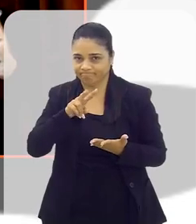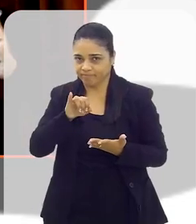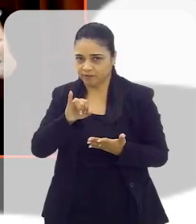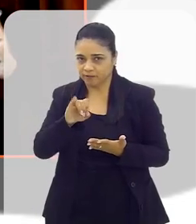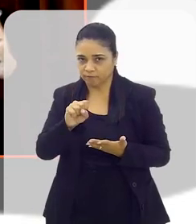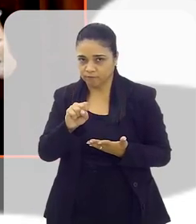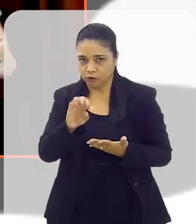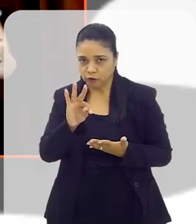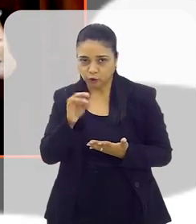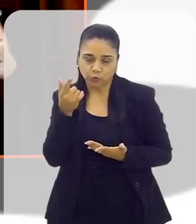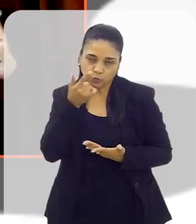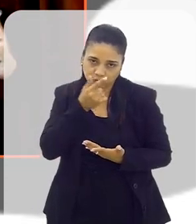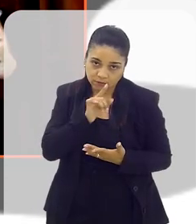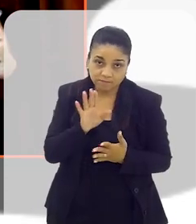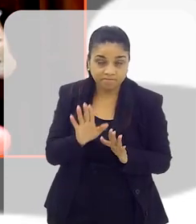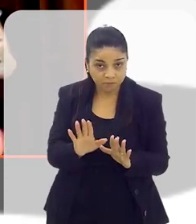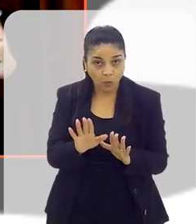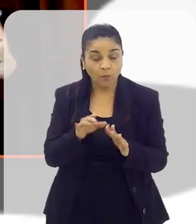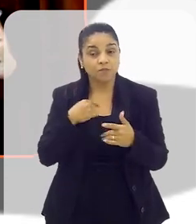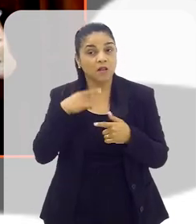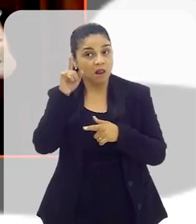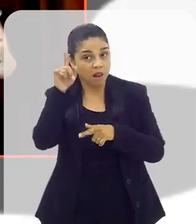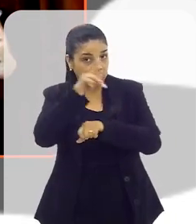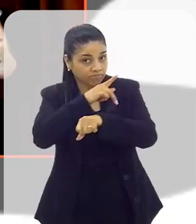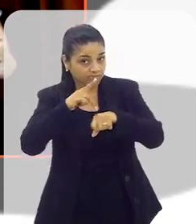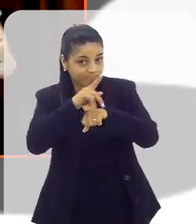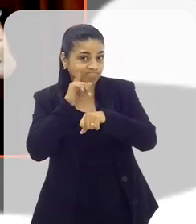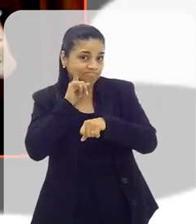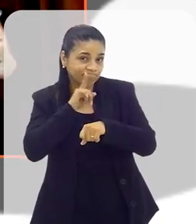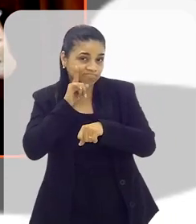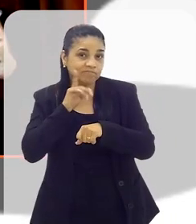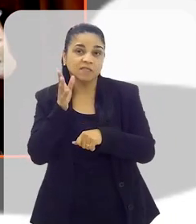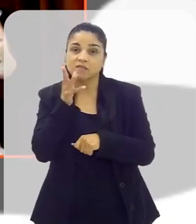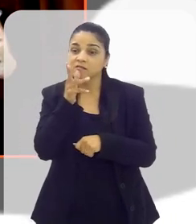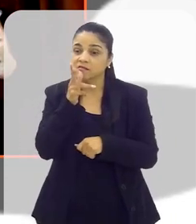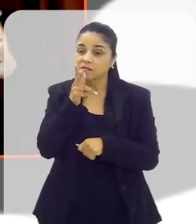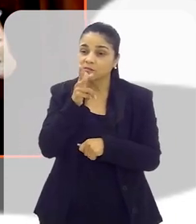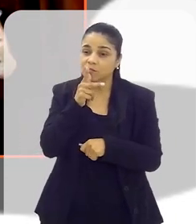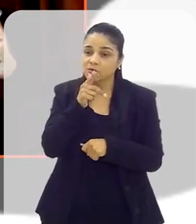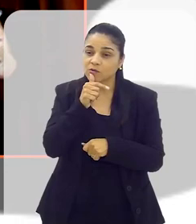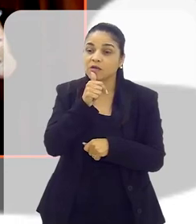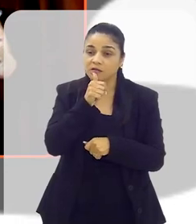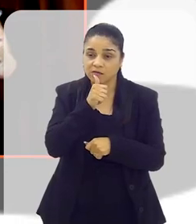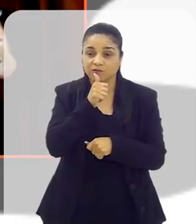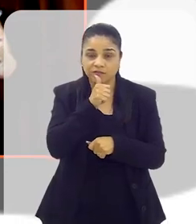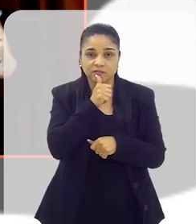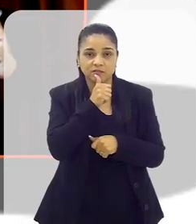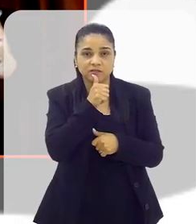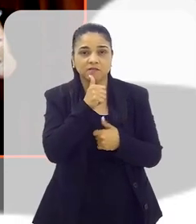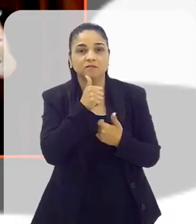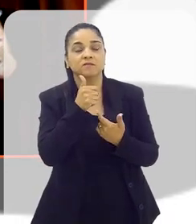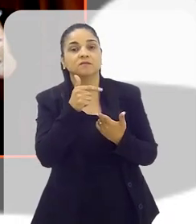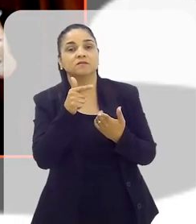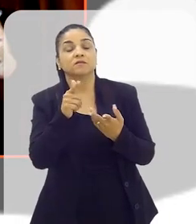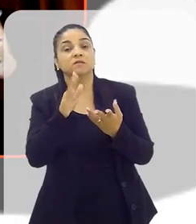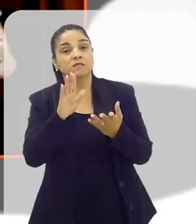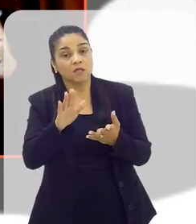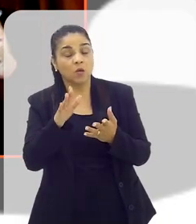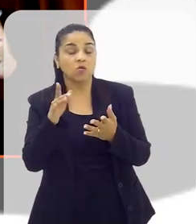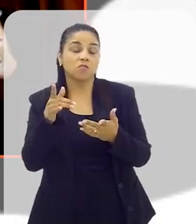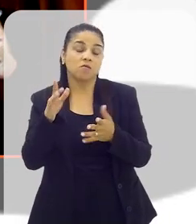visto. É verdade que, para os Estados Unidos, às vezes, o visto é muito demorado, às vezes, ele é burocrático, na realidade,